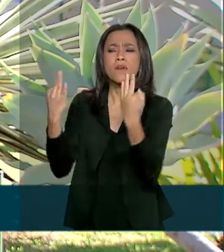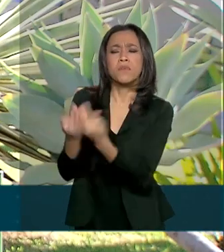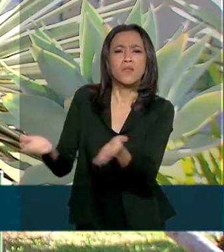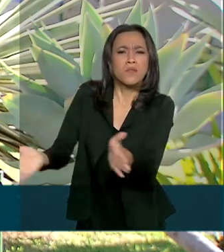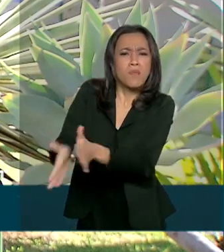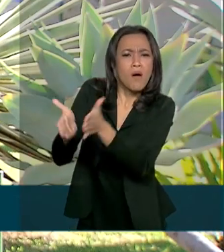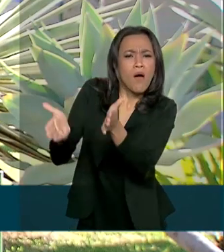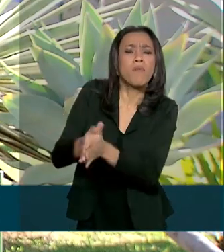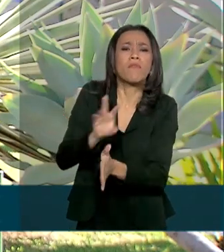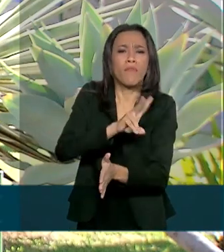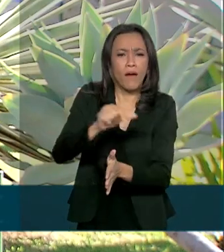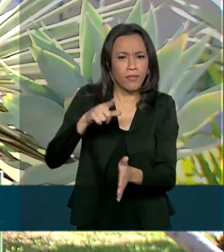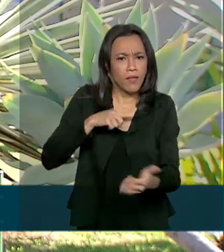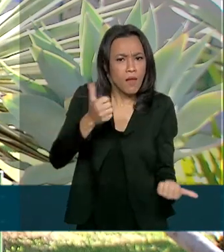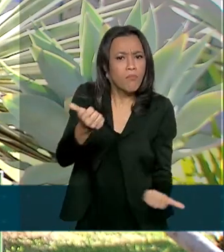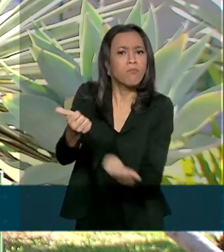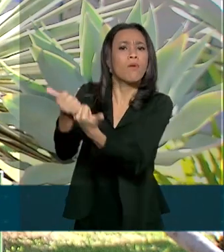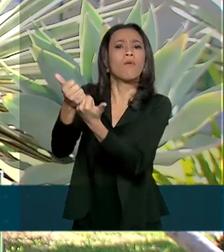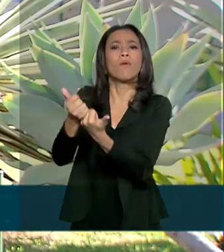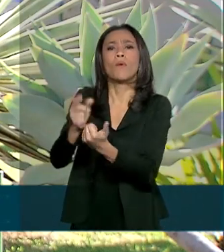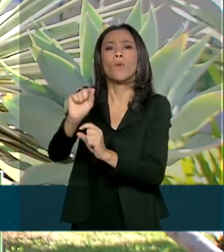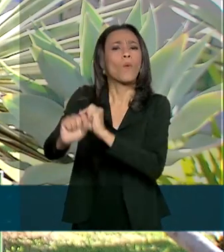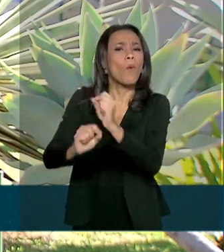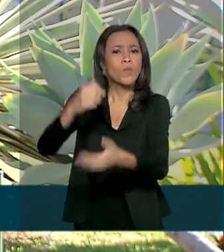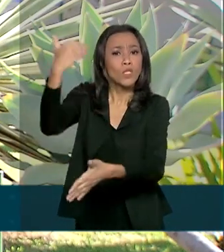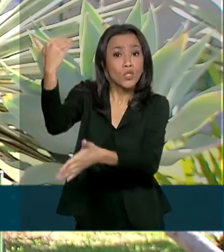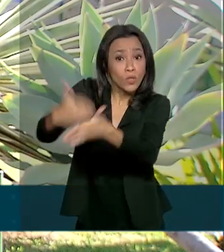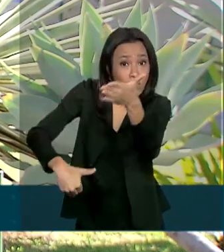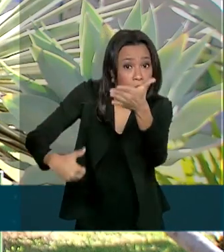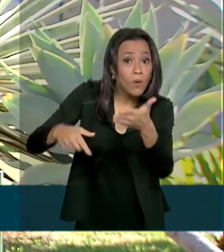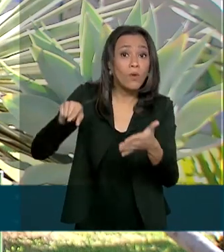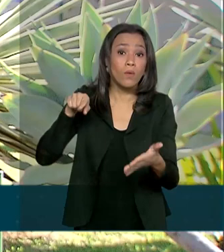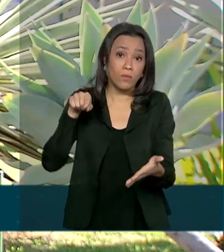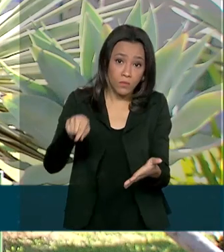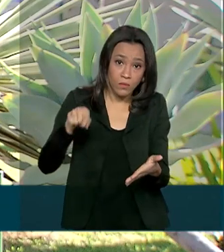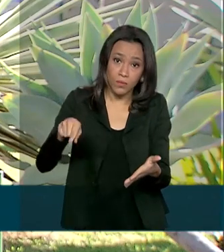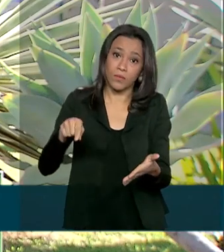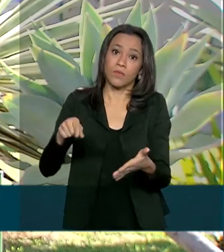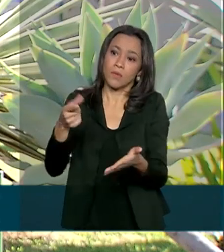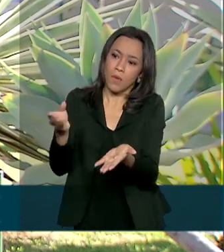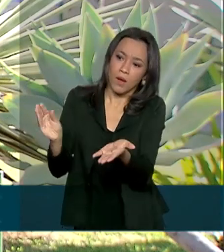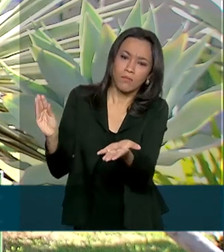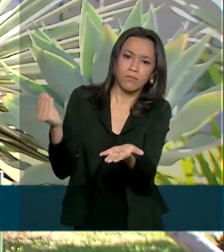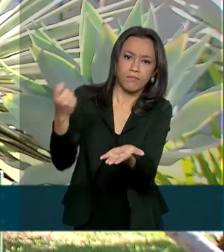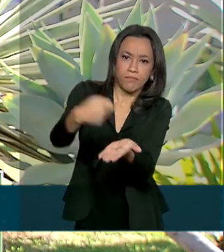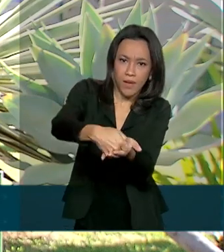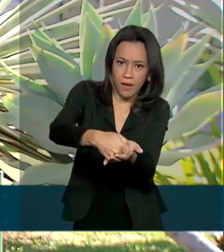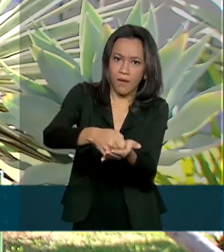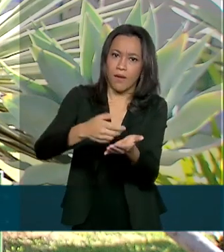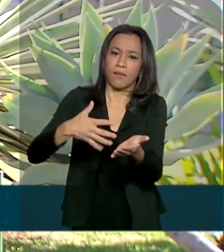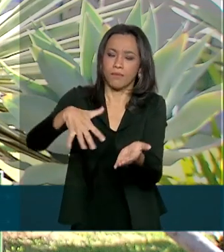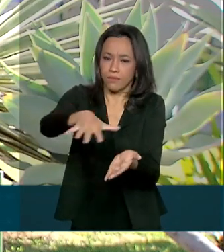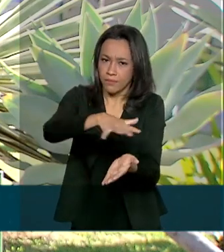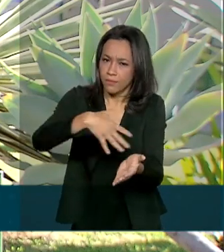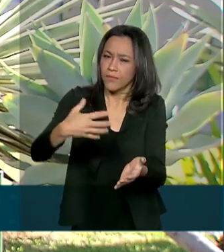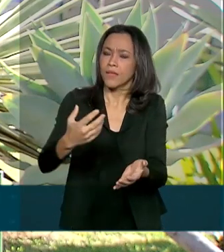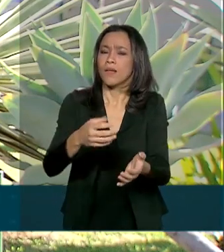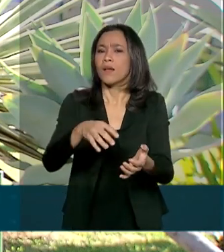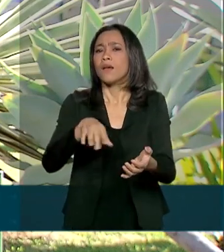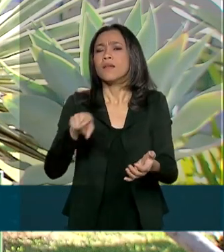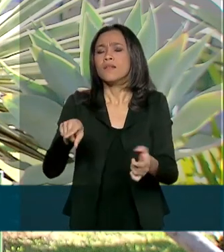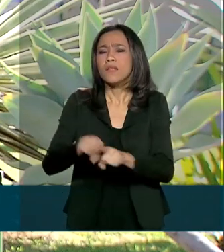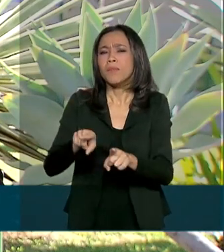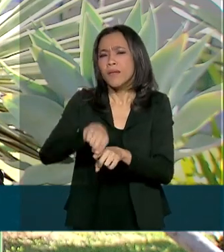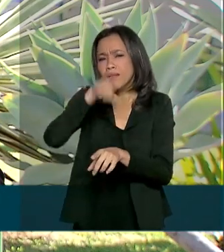receber auxílios como descontos nas tarifas para cobrir os custos do fornecimento dos serviços, inclusive gratuidade na